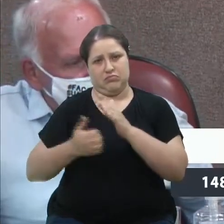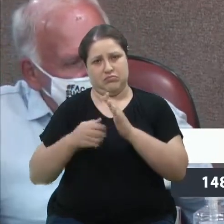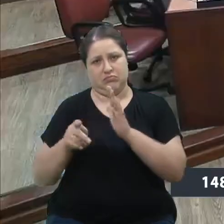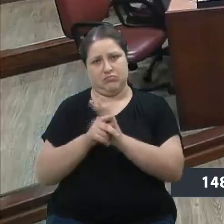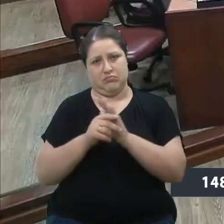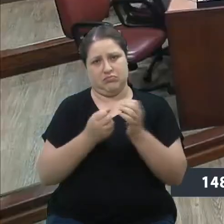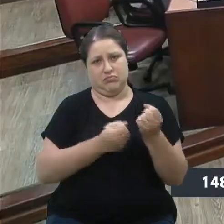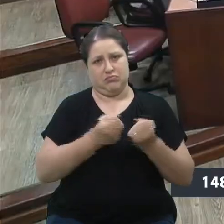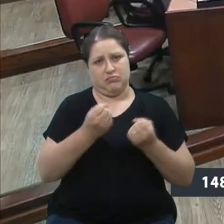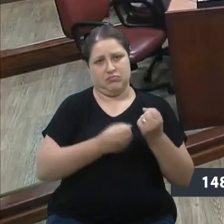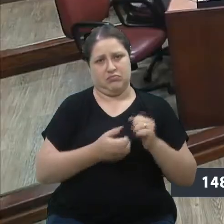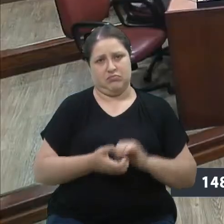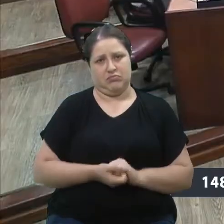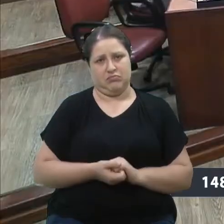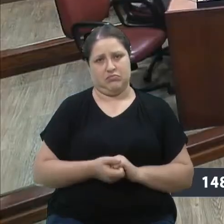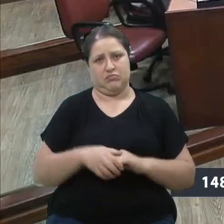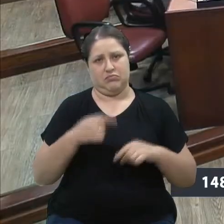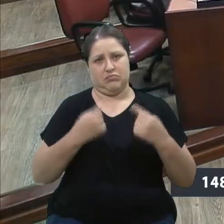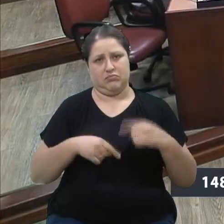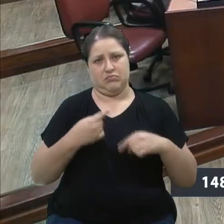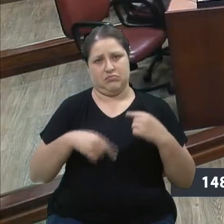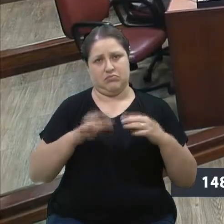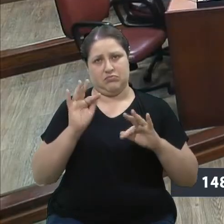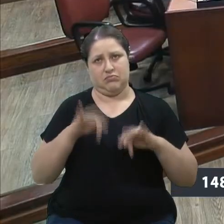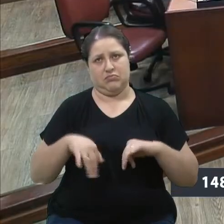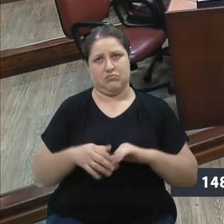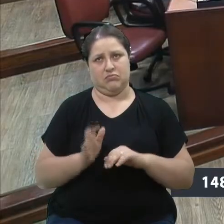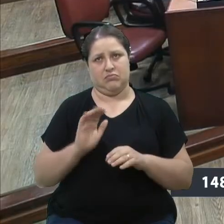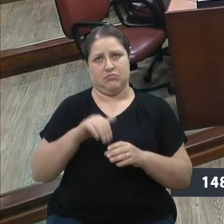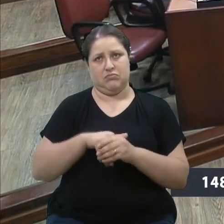Encerrada a discussão, em votação, e essa palavra se pede com a votação.